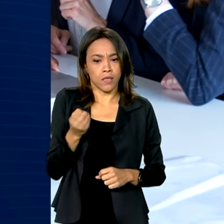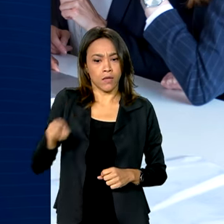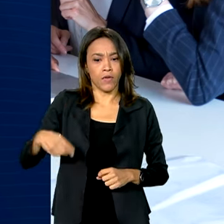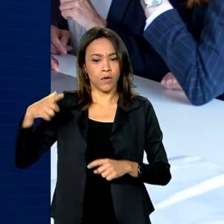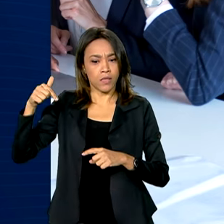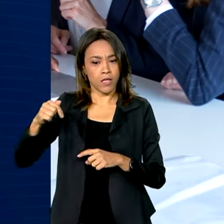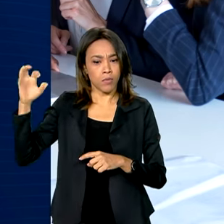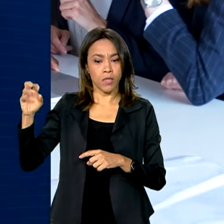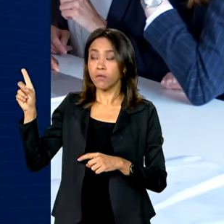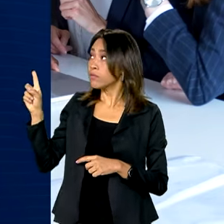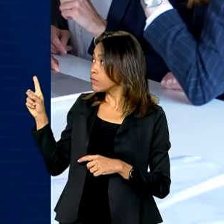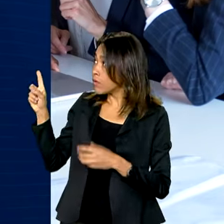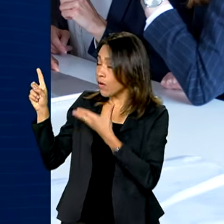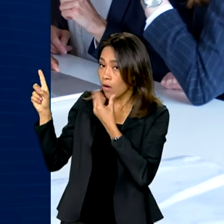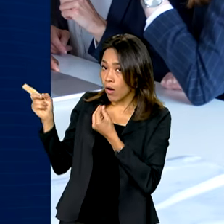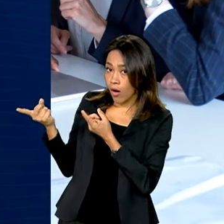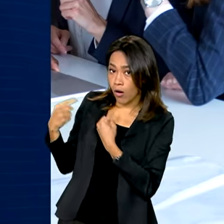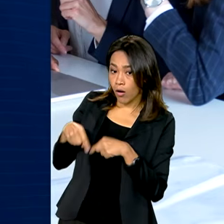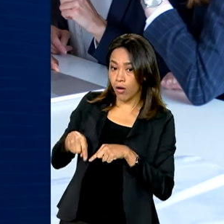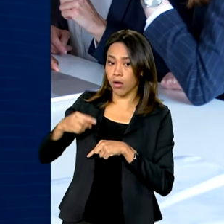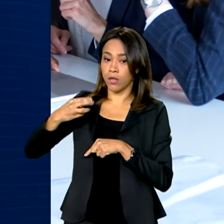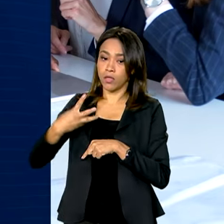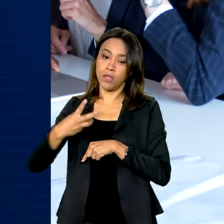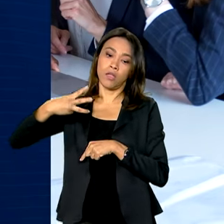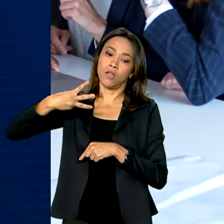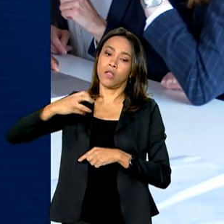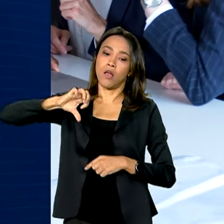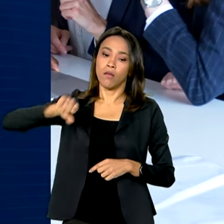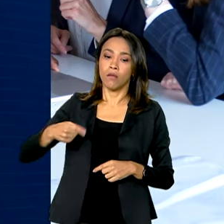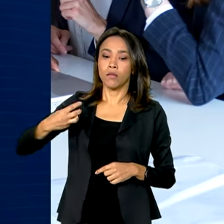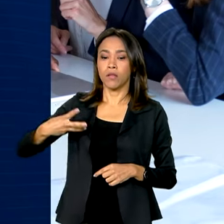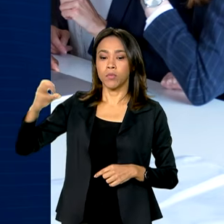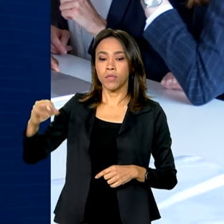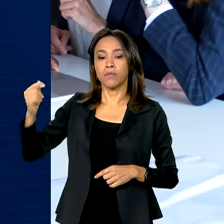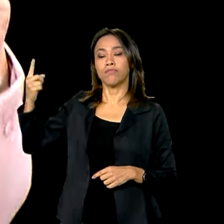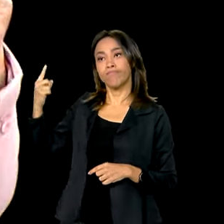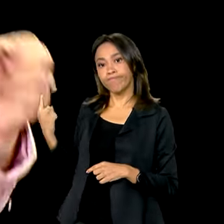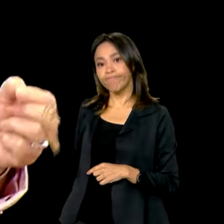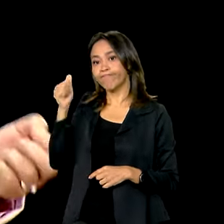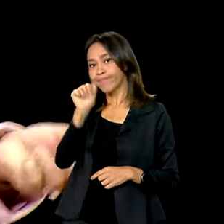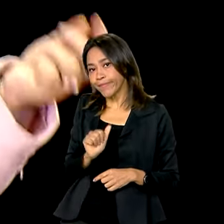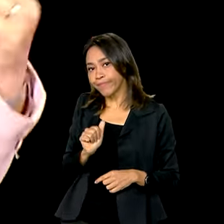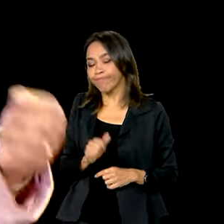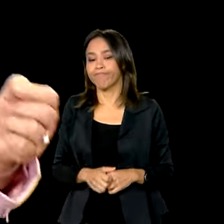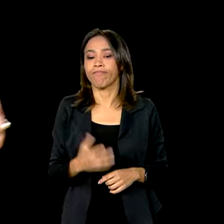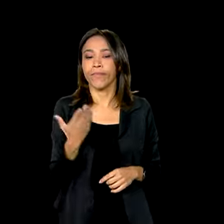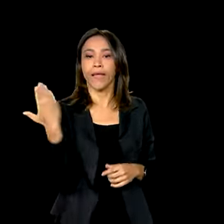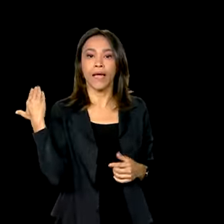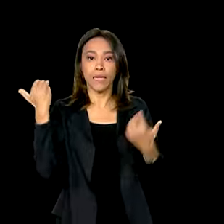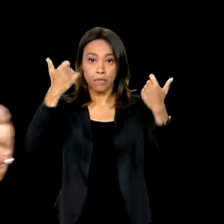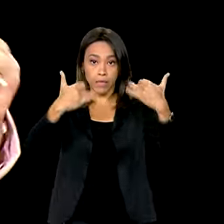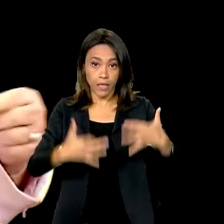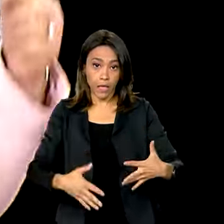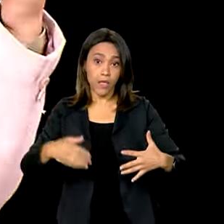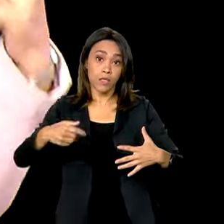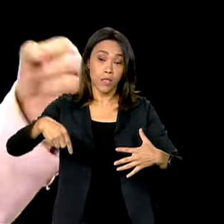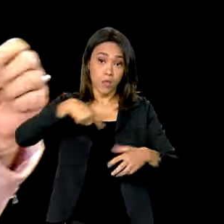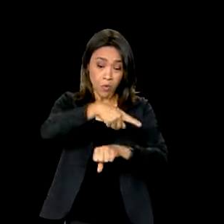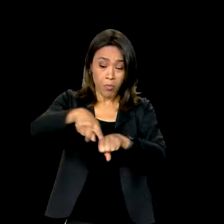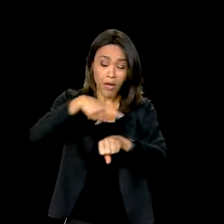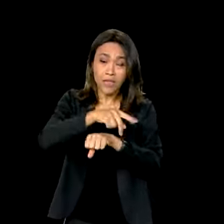% eram homens e 39,3% mulheres. Em um país onde as mulheres não podem ter